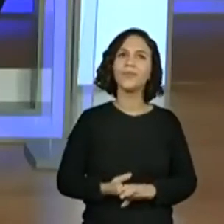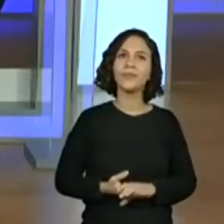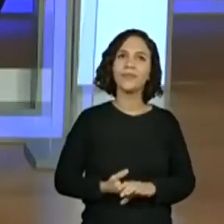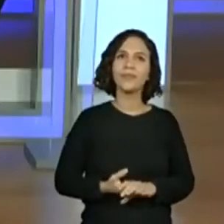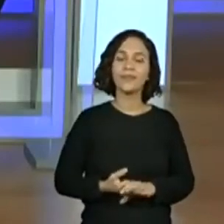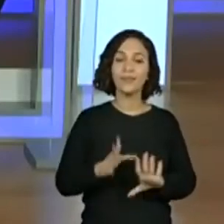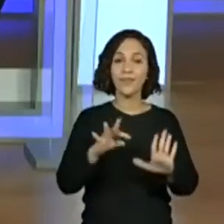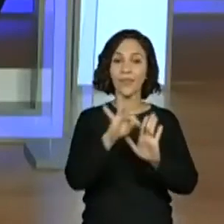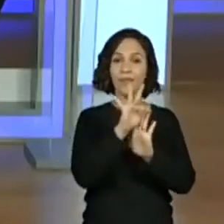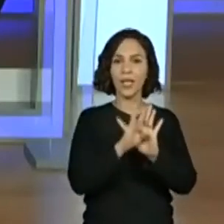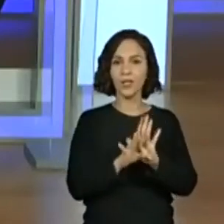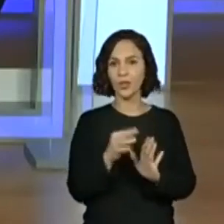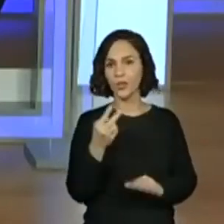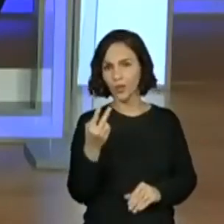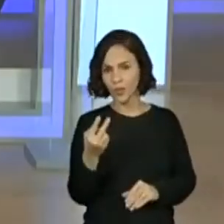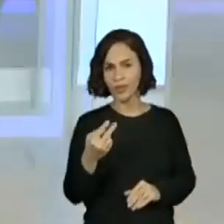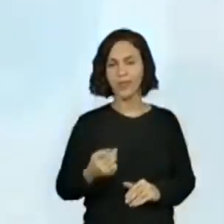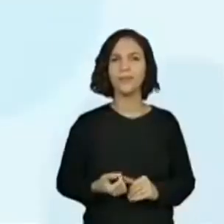Texto 2.